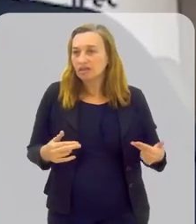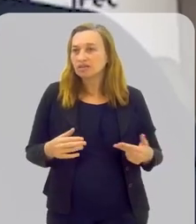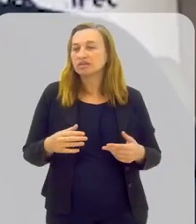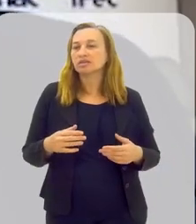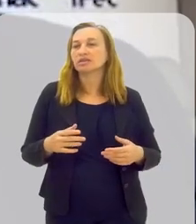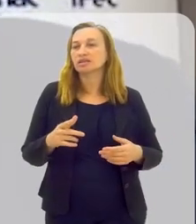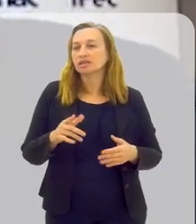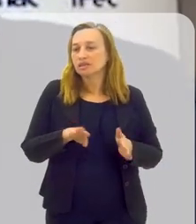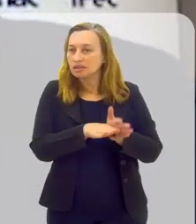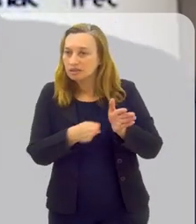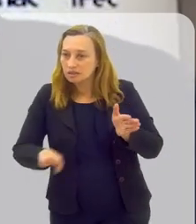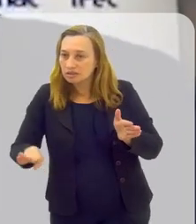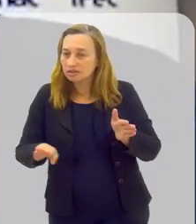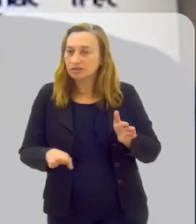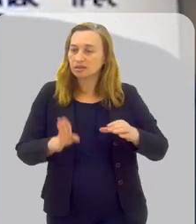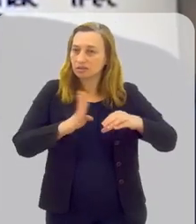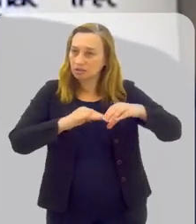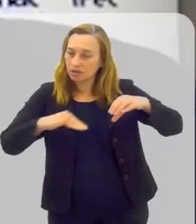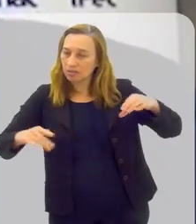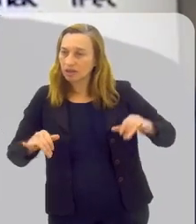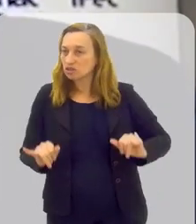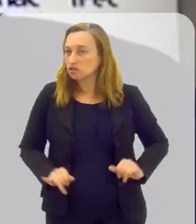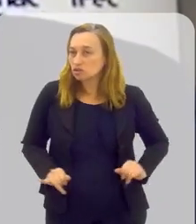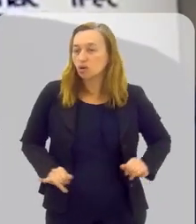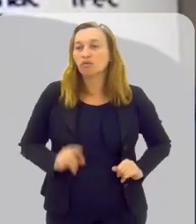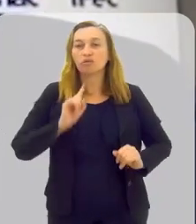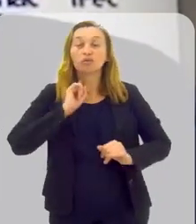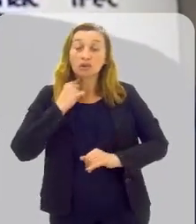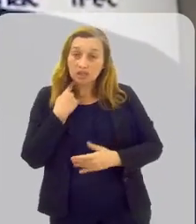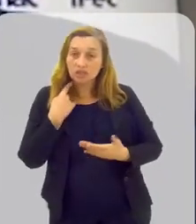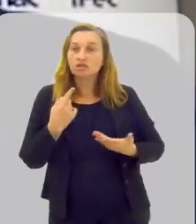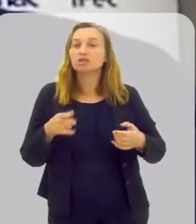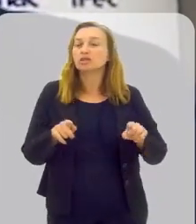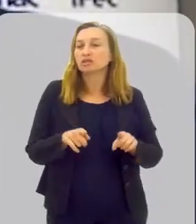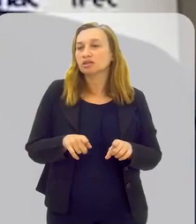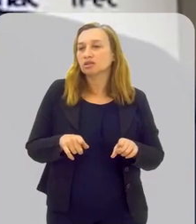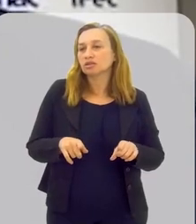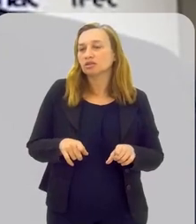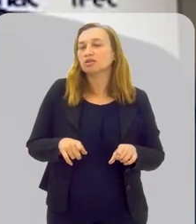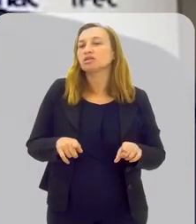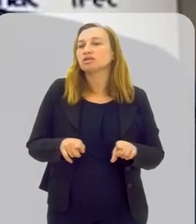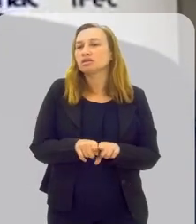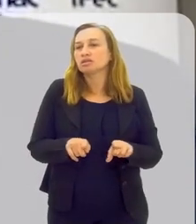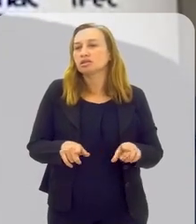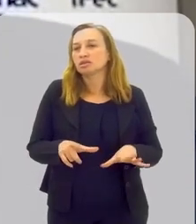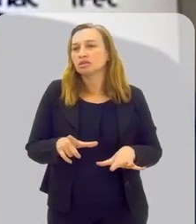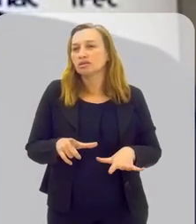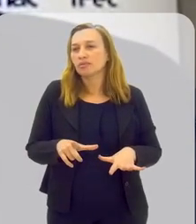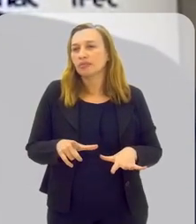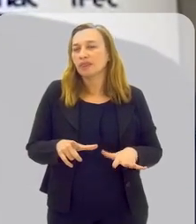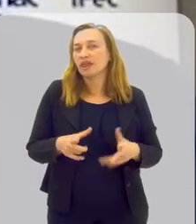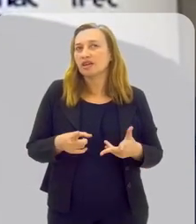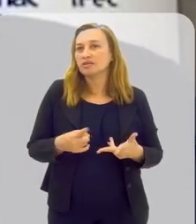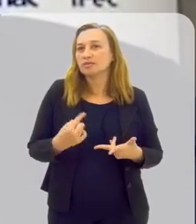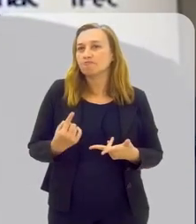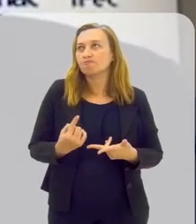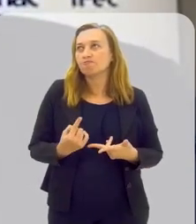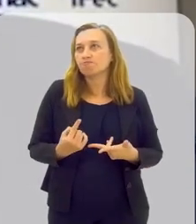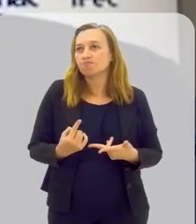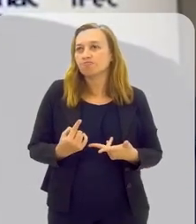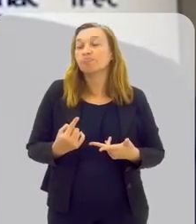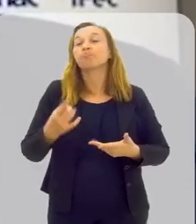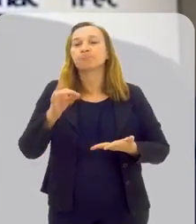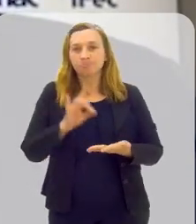a nossa Baía de Guanabara, tão sofrida, sofre com relação aos PET, mas não somente eles. Mas a gente tem essa nossa